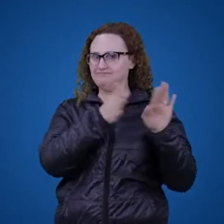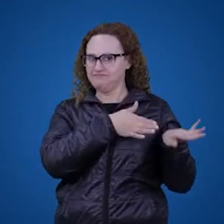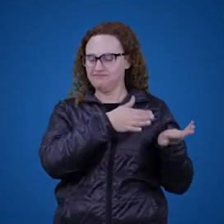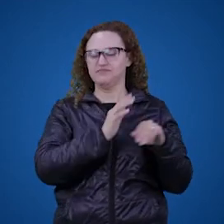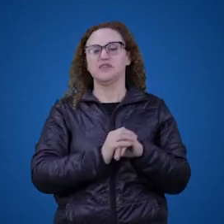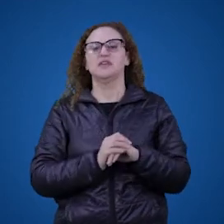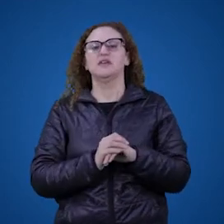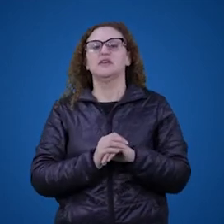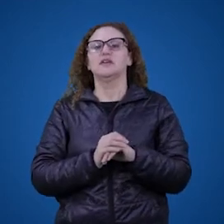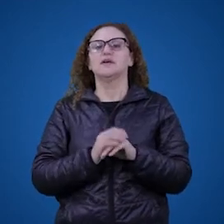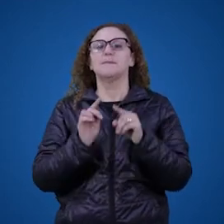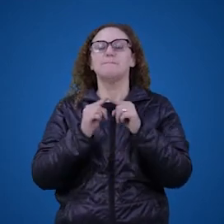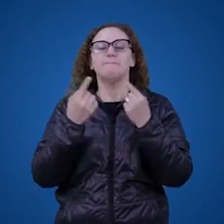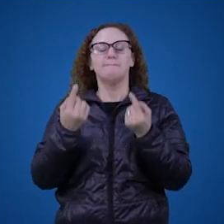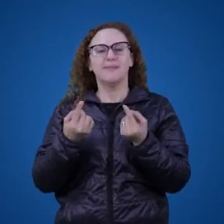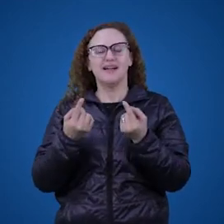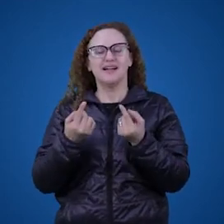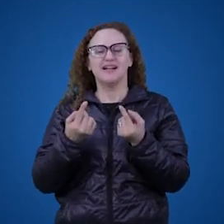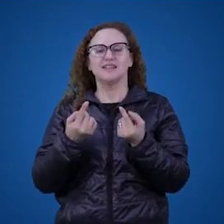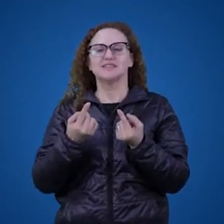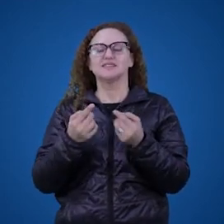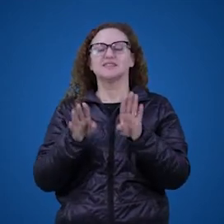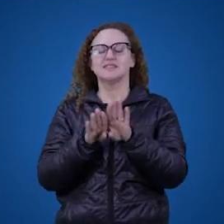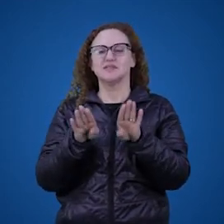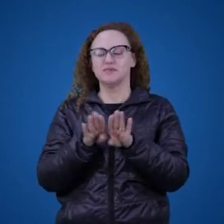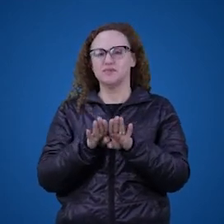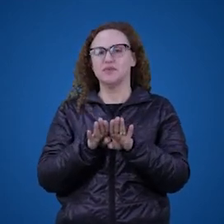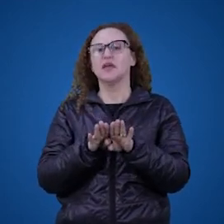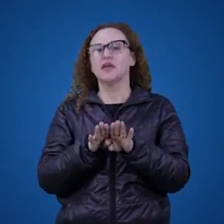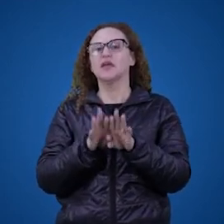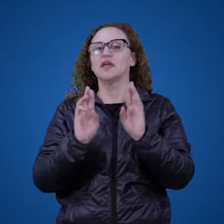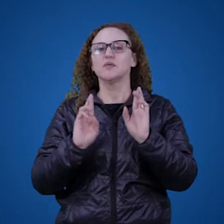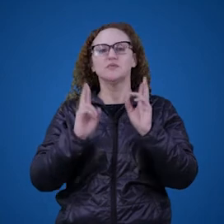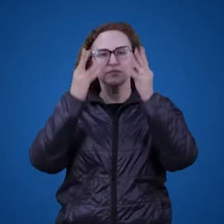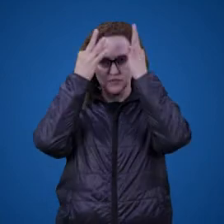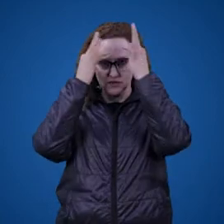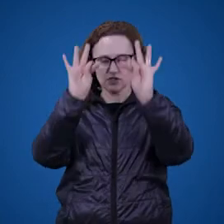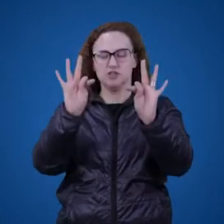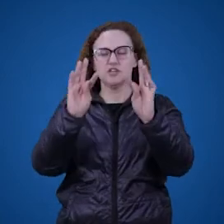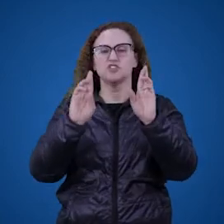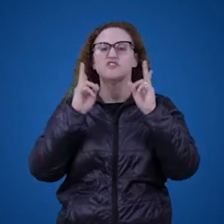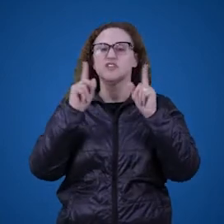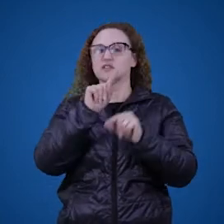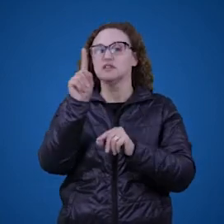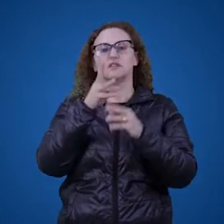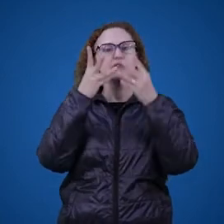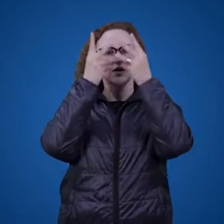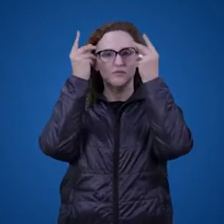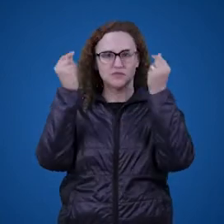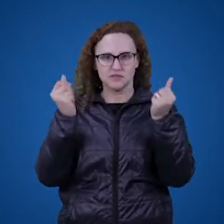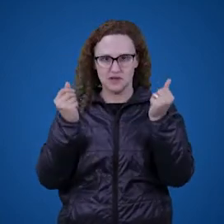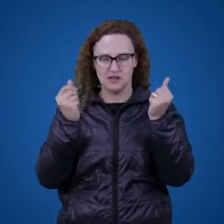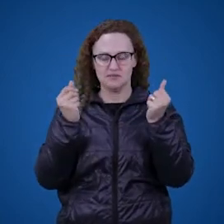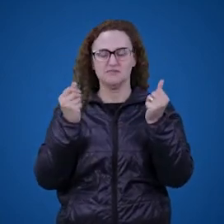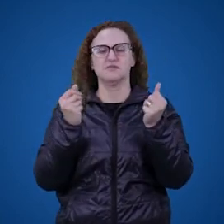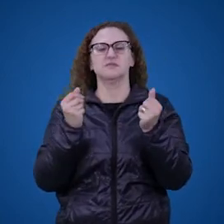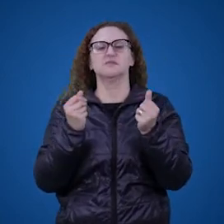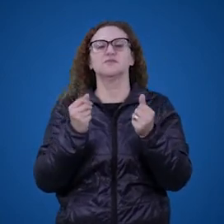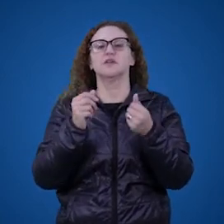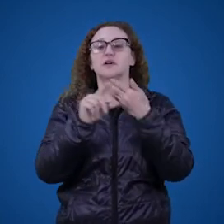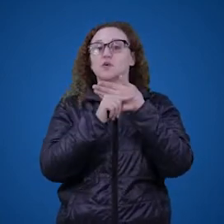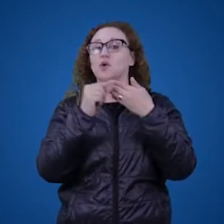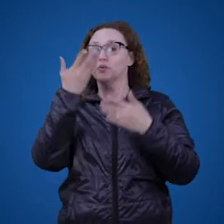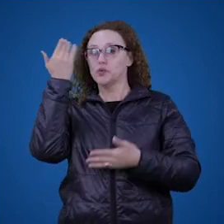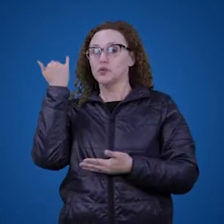e também não através de entidades abstratas, como a tríade de afirmação quantificada dos descritivistas,